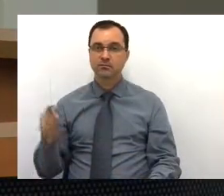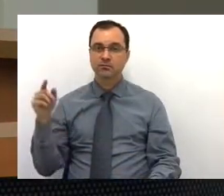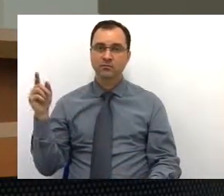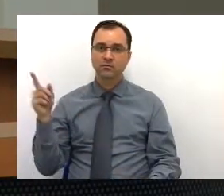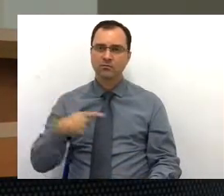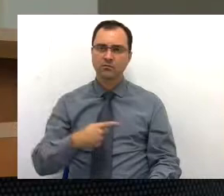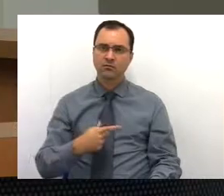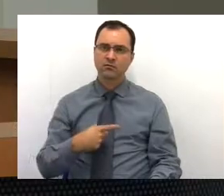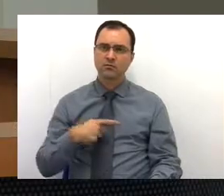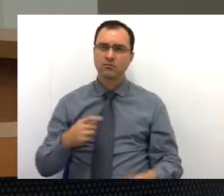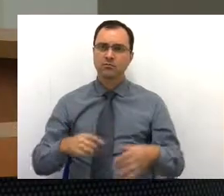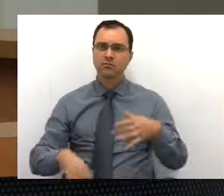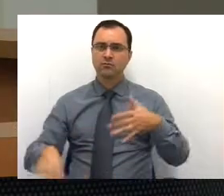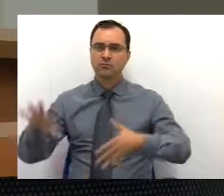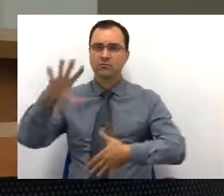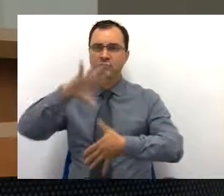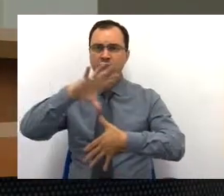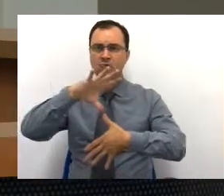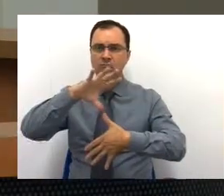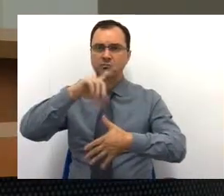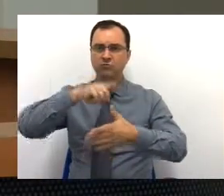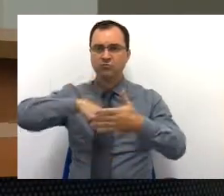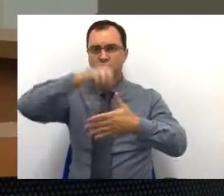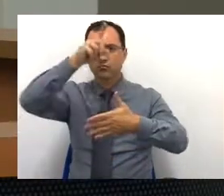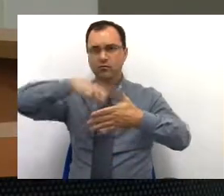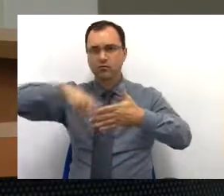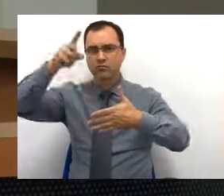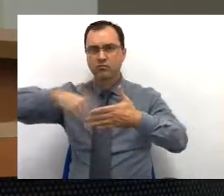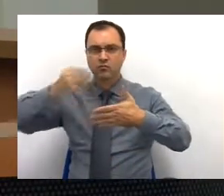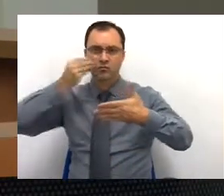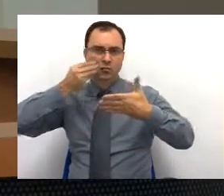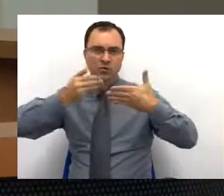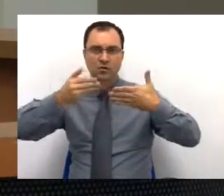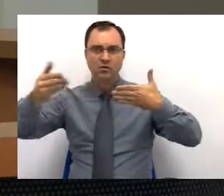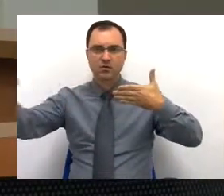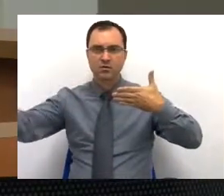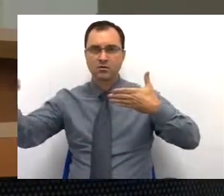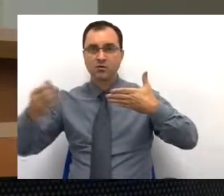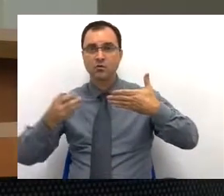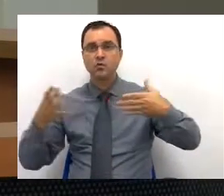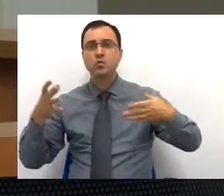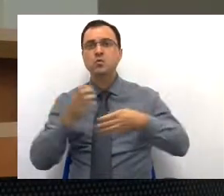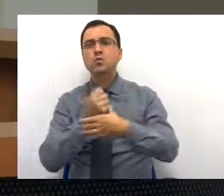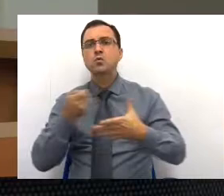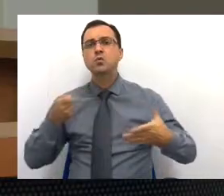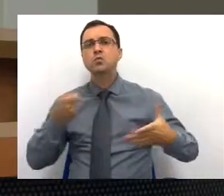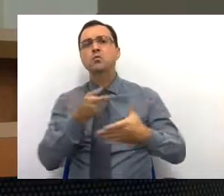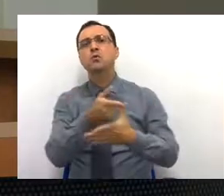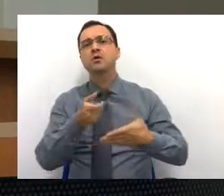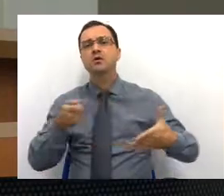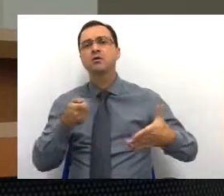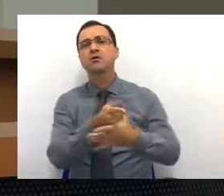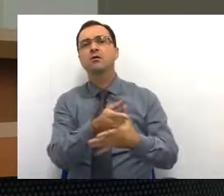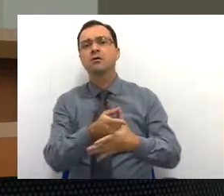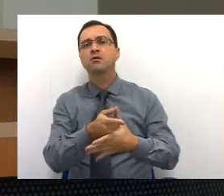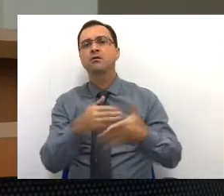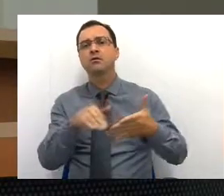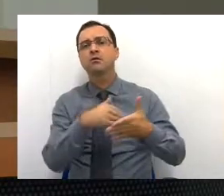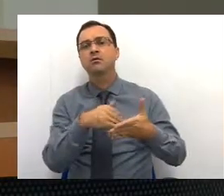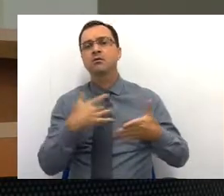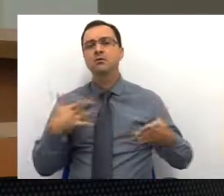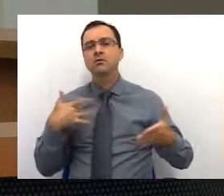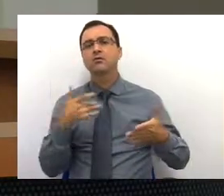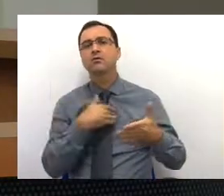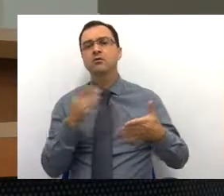Esse gráfico, nós fizemos, é mais um demonstrativo do quanto está sendo gasto referente à Secretaria de Saúde, no